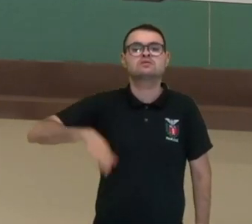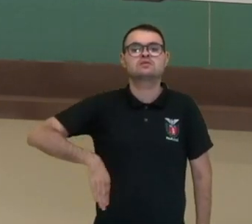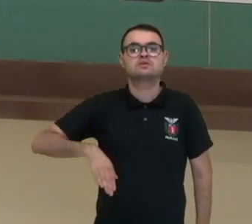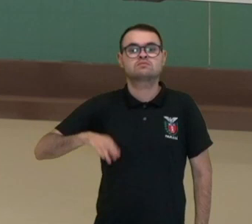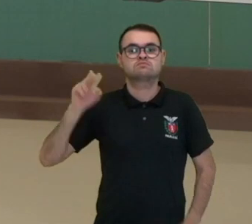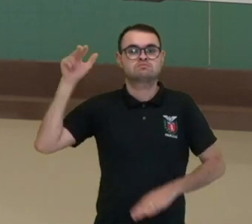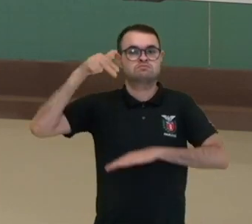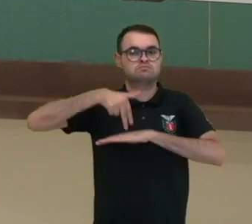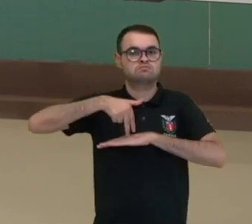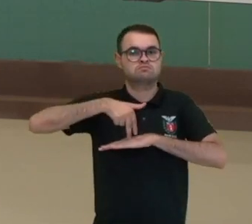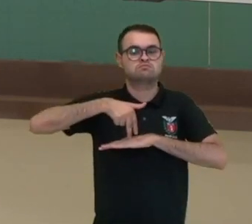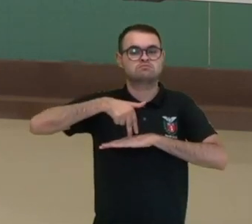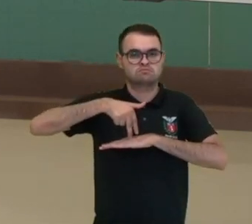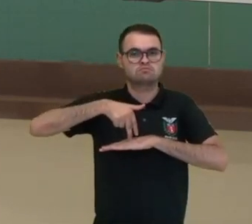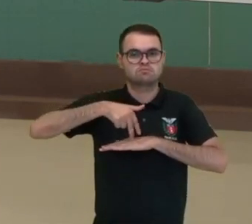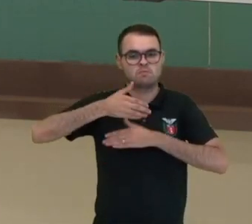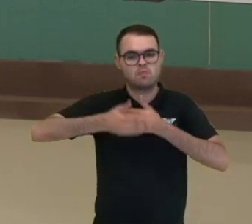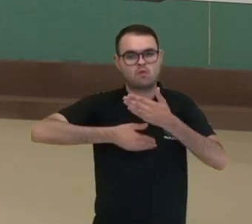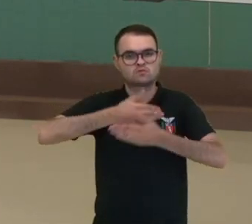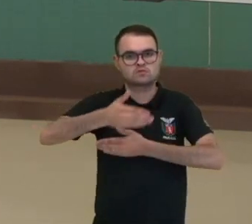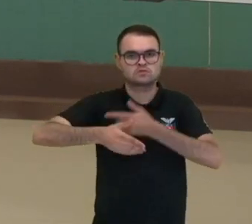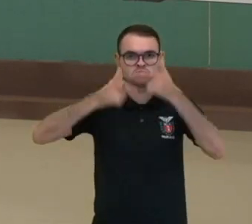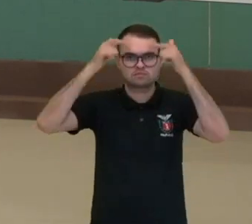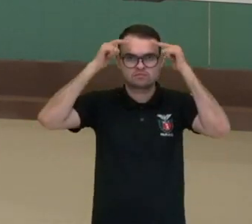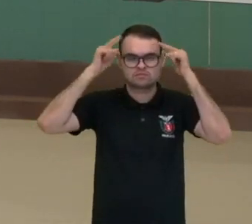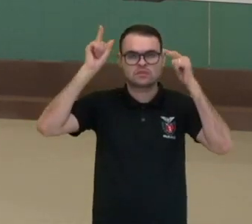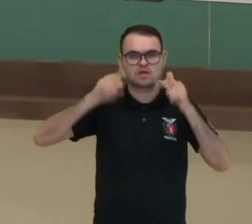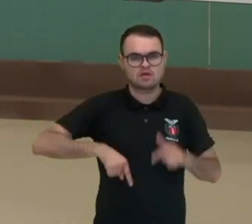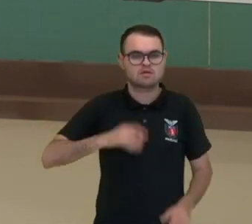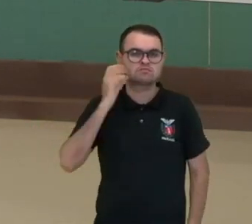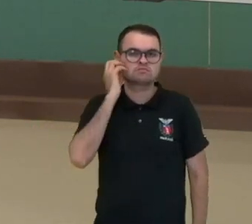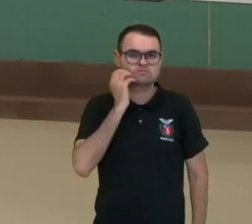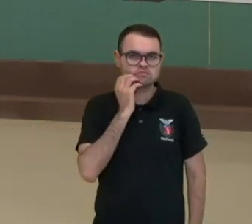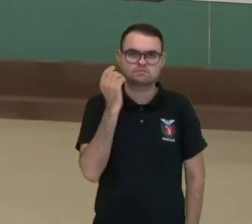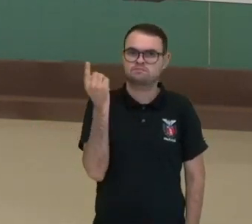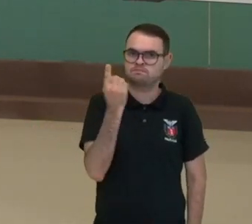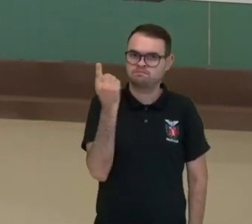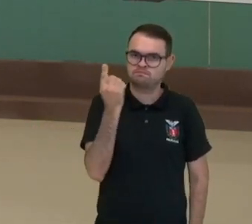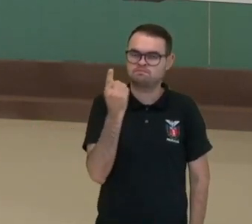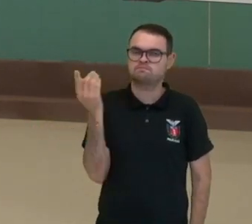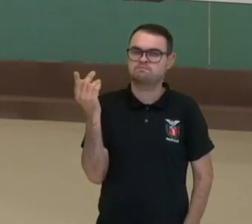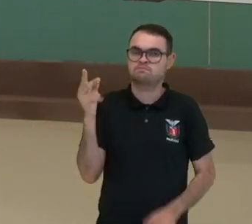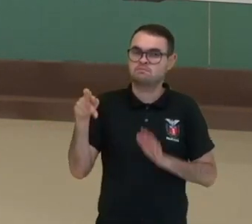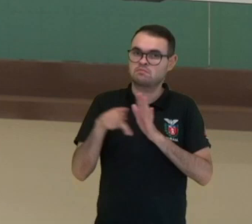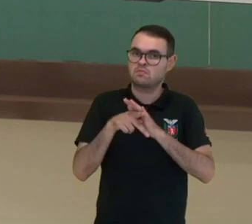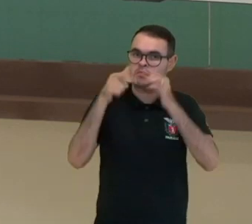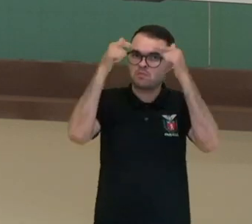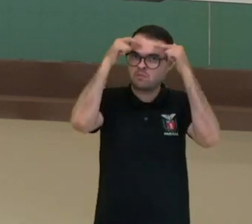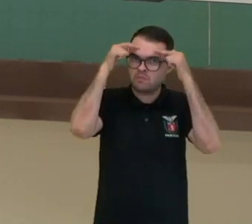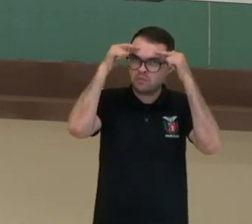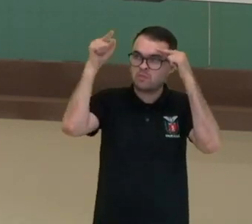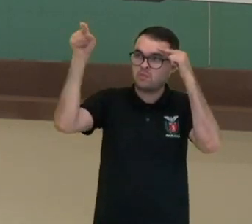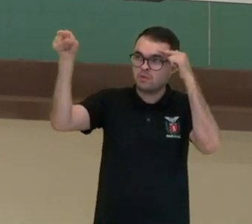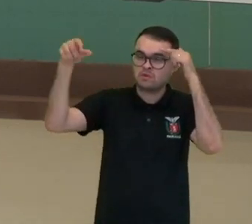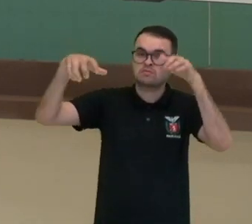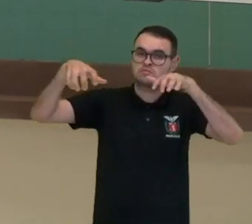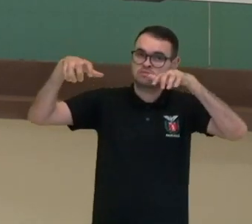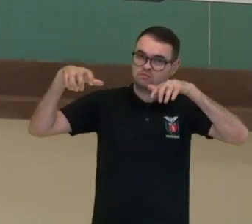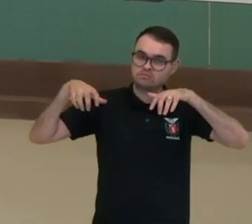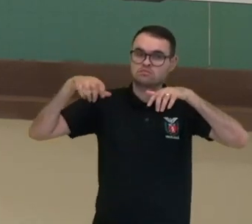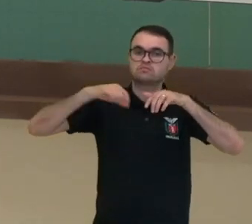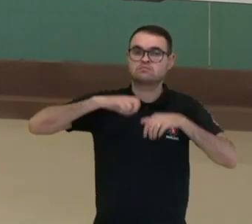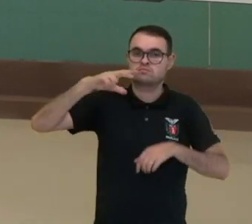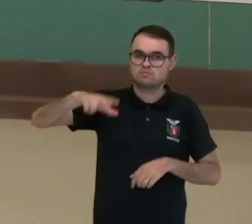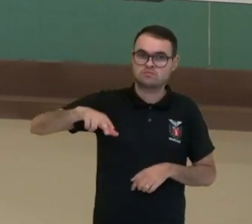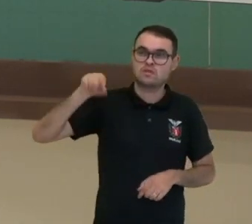protagonista do processo de independência do Brasil vai ser justamente o herdeiro do trono de Portugal. Dom Pedro